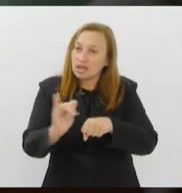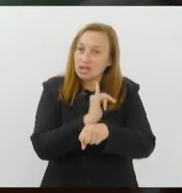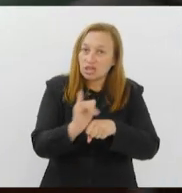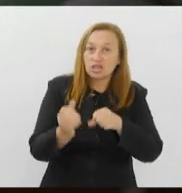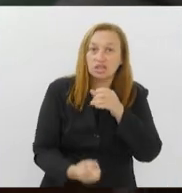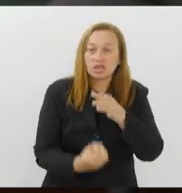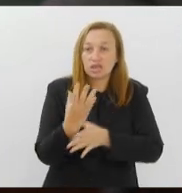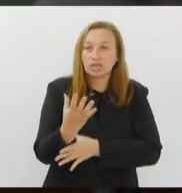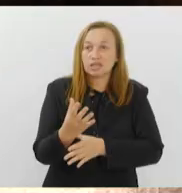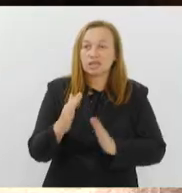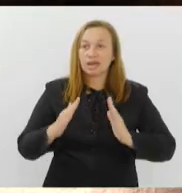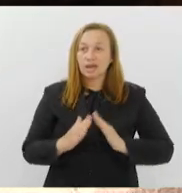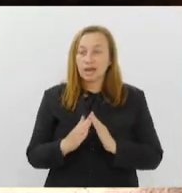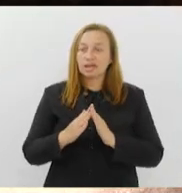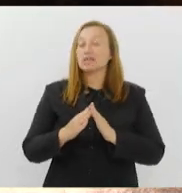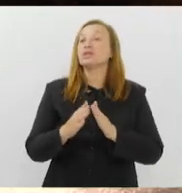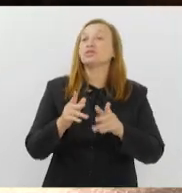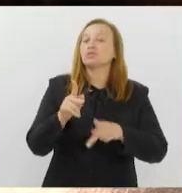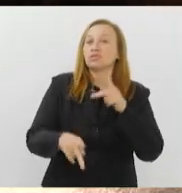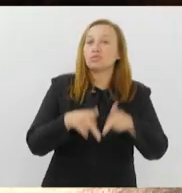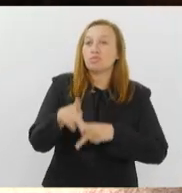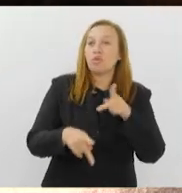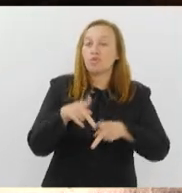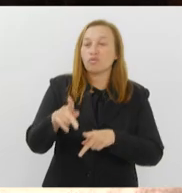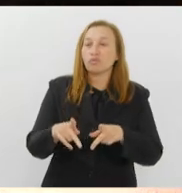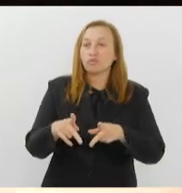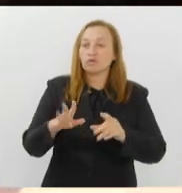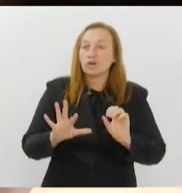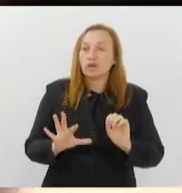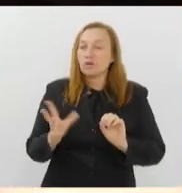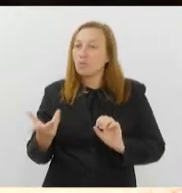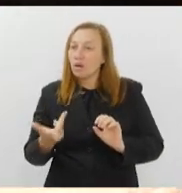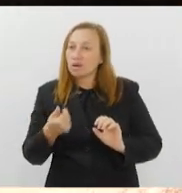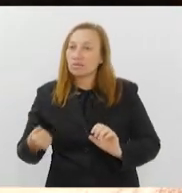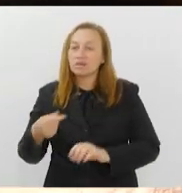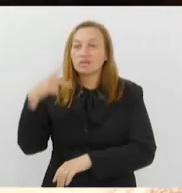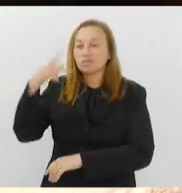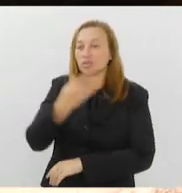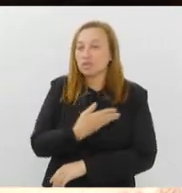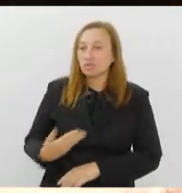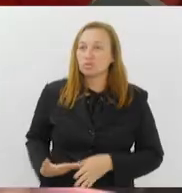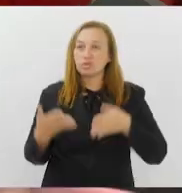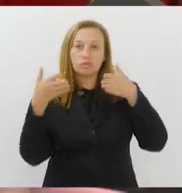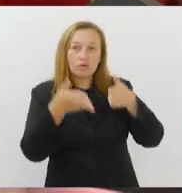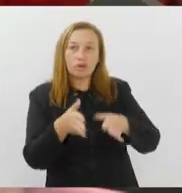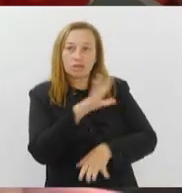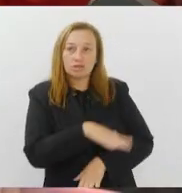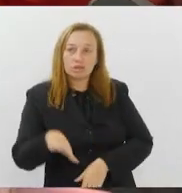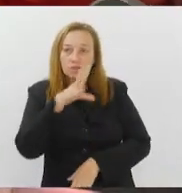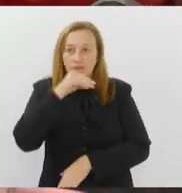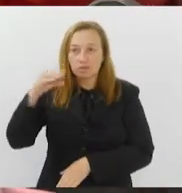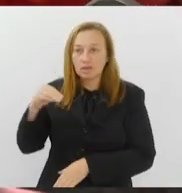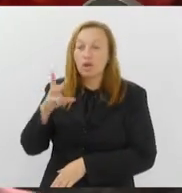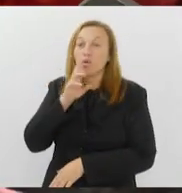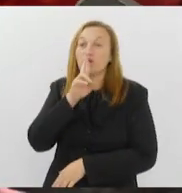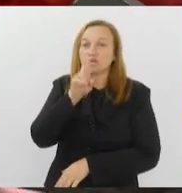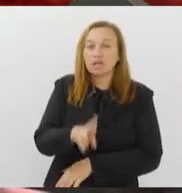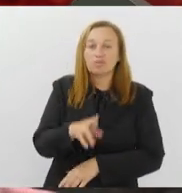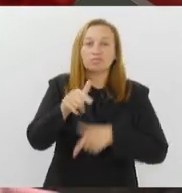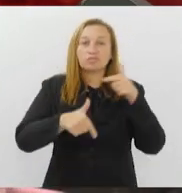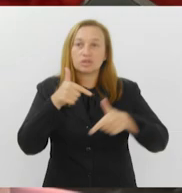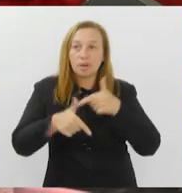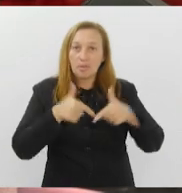garantam efetividade às políticas públicas voltadas às nossas crianças e adolescentes. O resultado desse trabalho